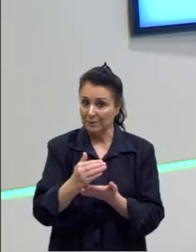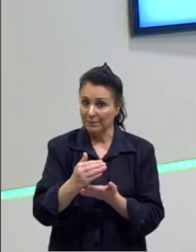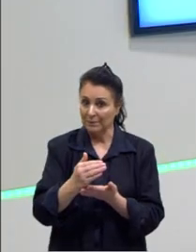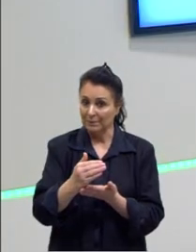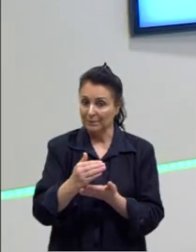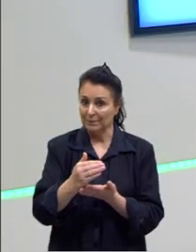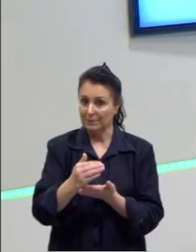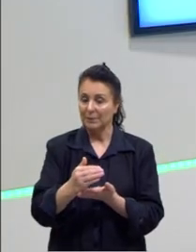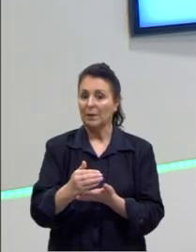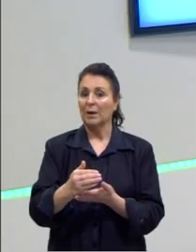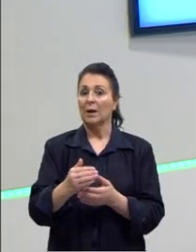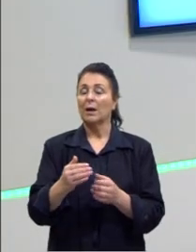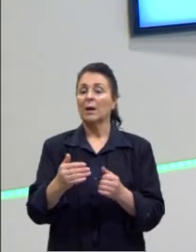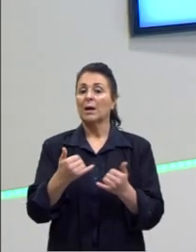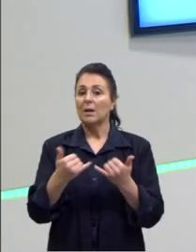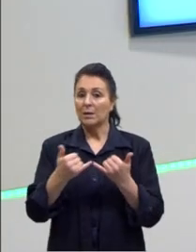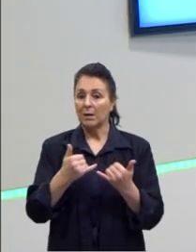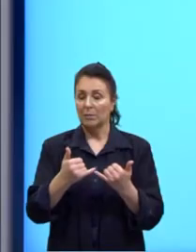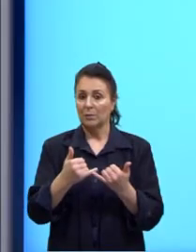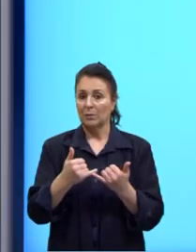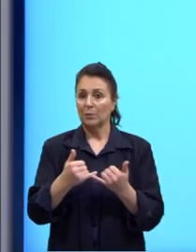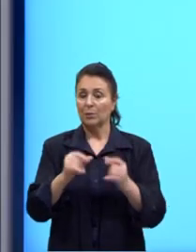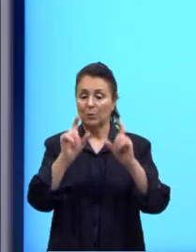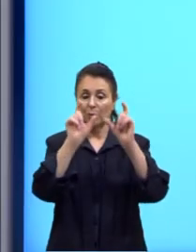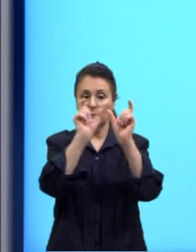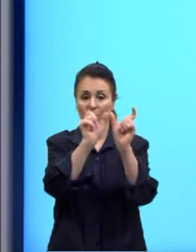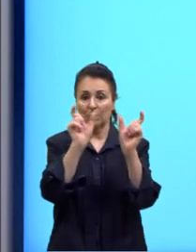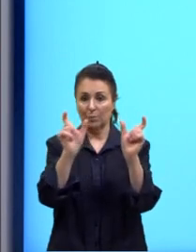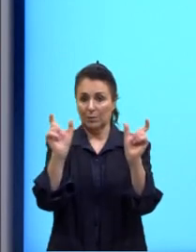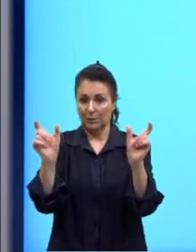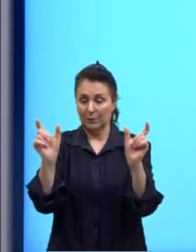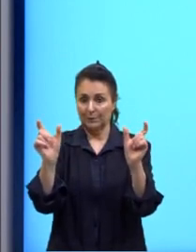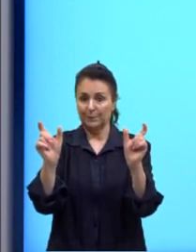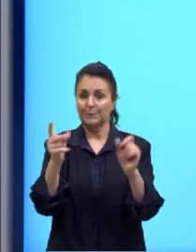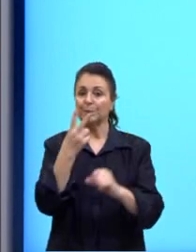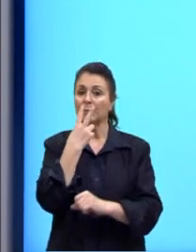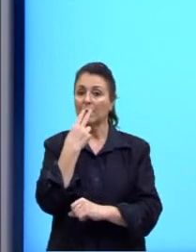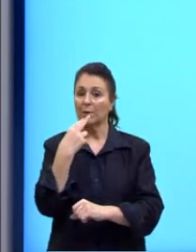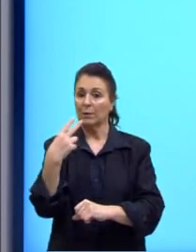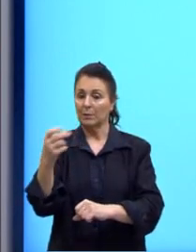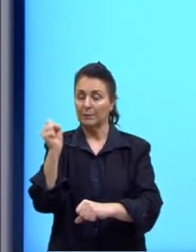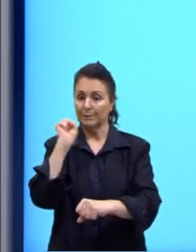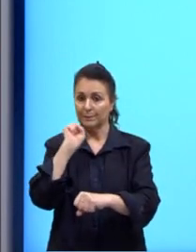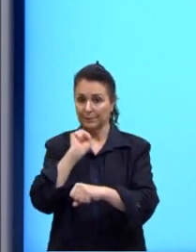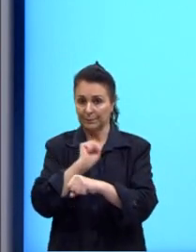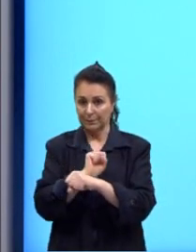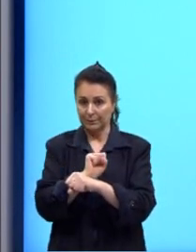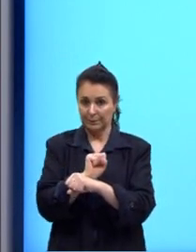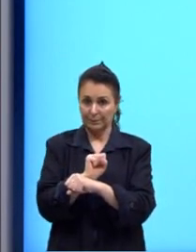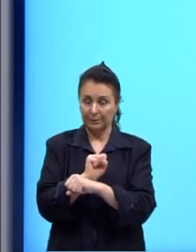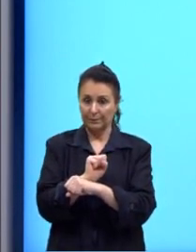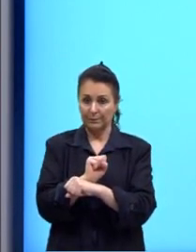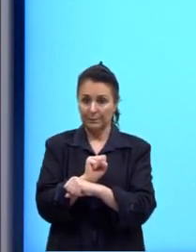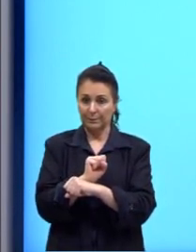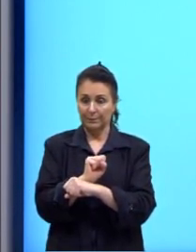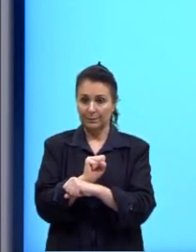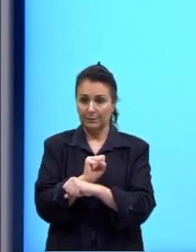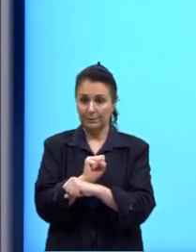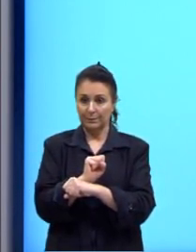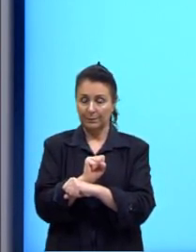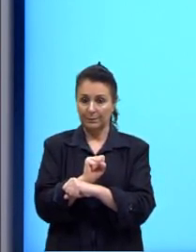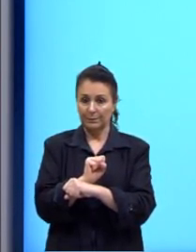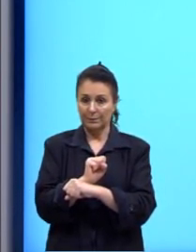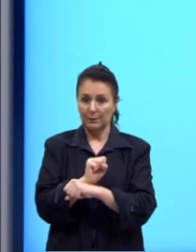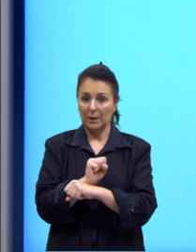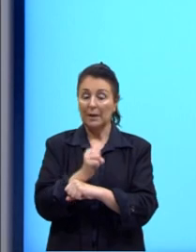Então, olha o exemplo de novo do H. Se você não fosse um viking rider, o que você estaria fazendo? Ó,